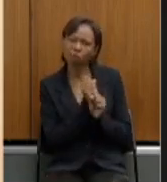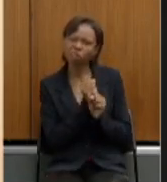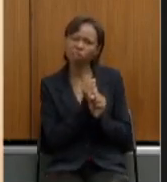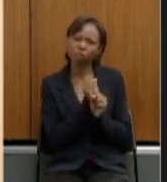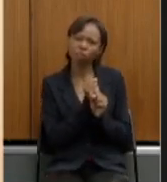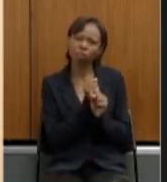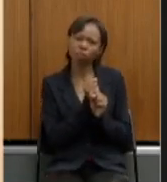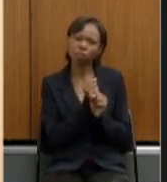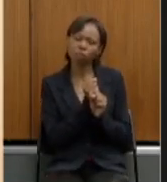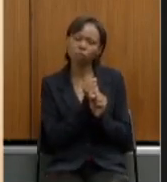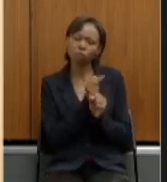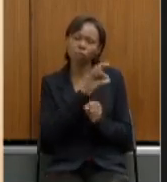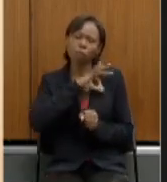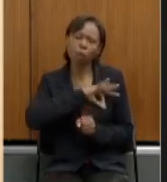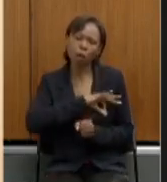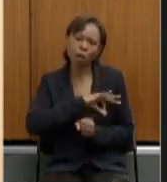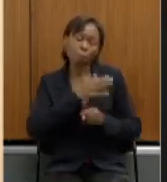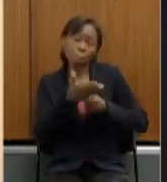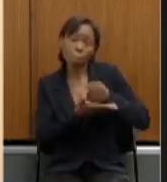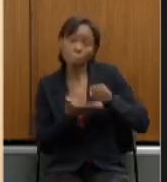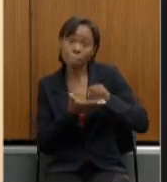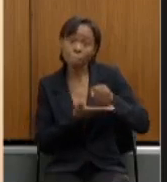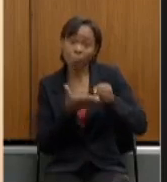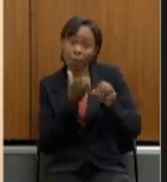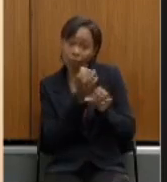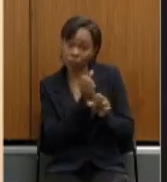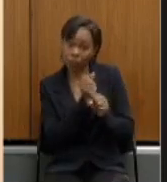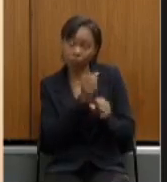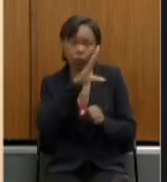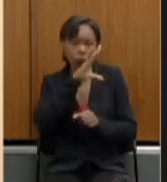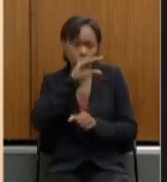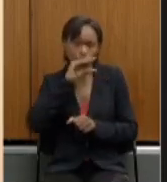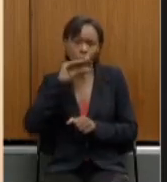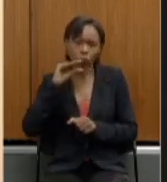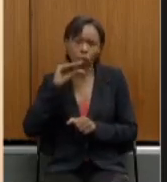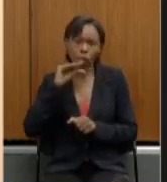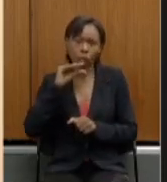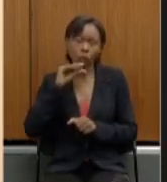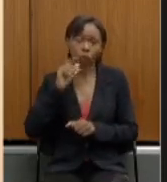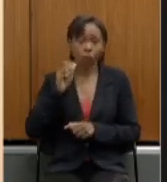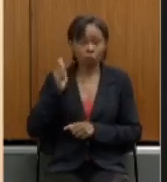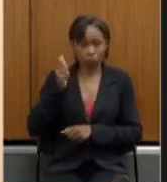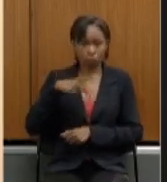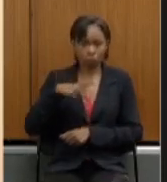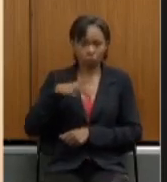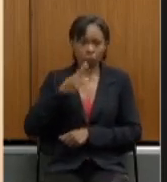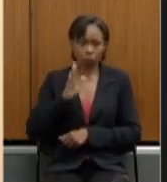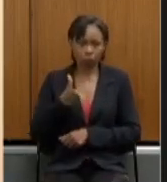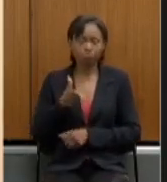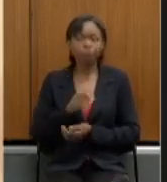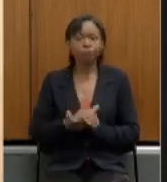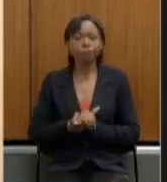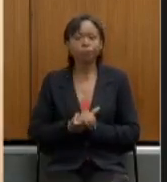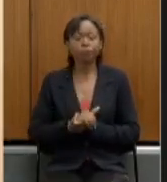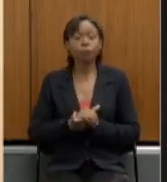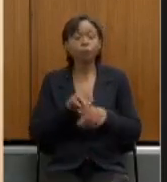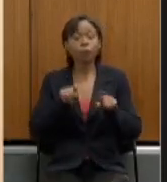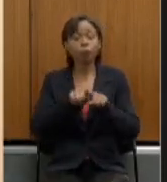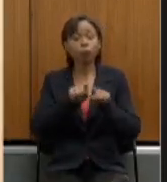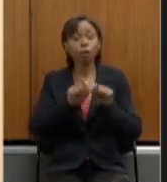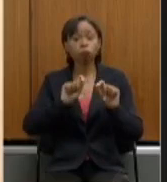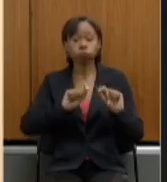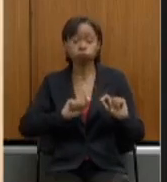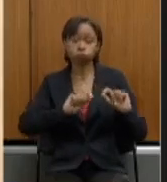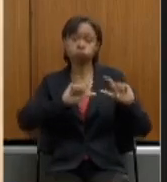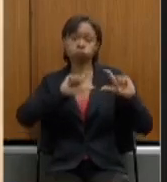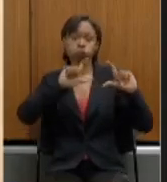remuneração ou base de cálculo do servidor ou inativo e também aumentaria de modo